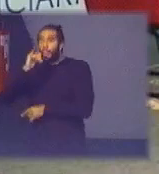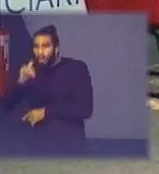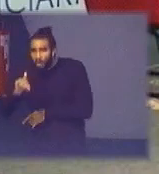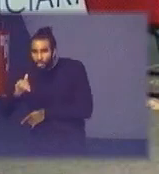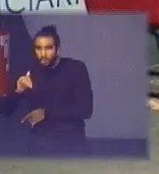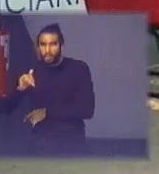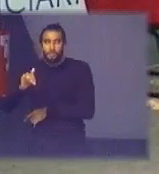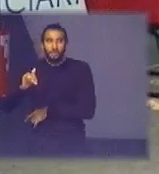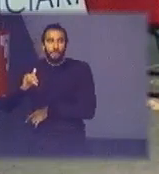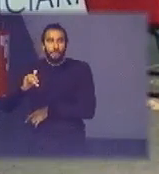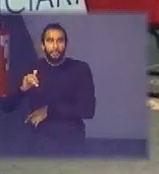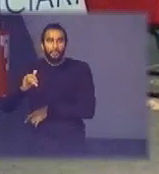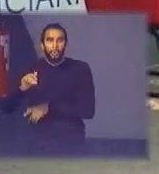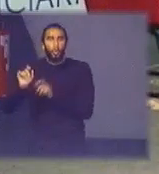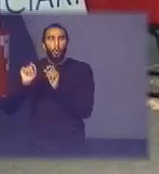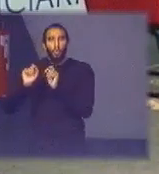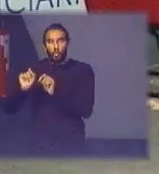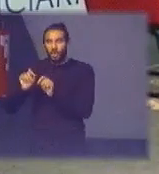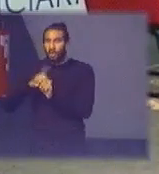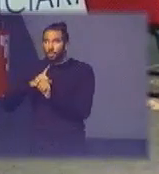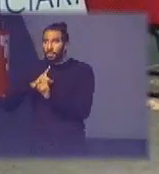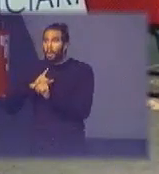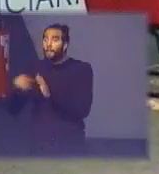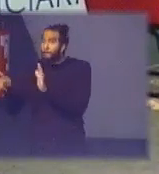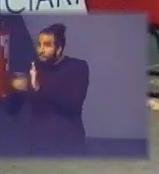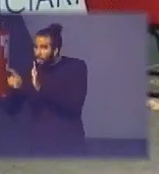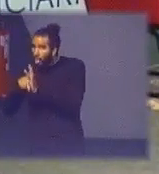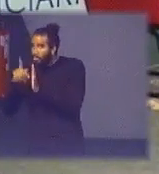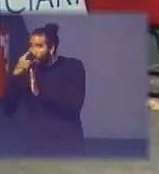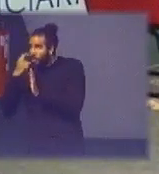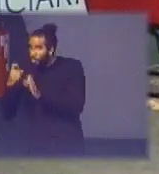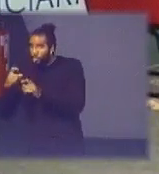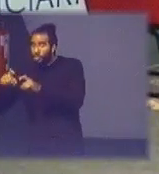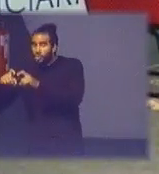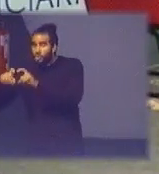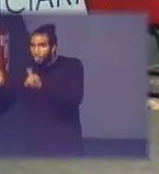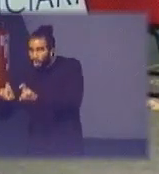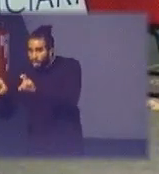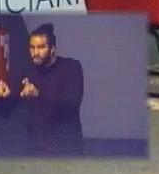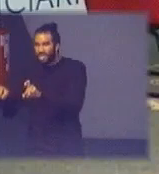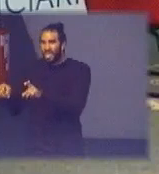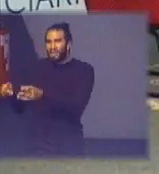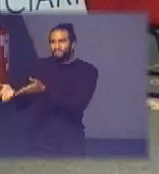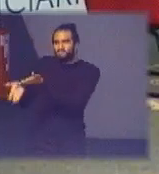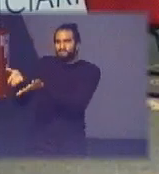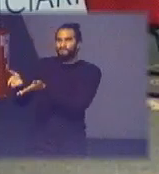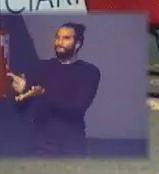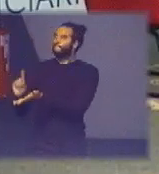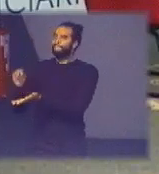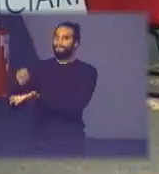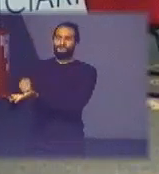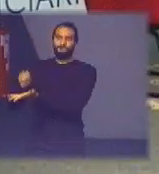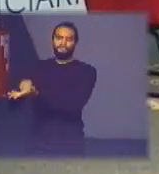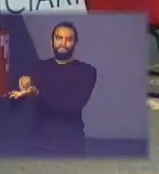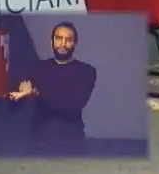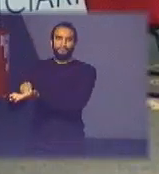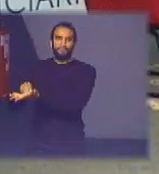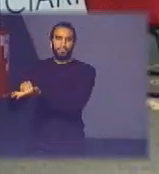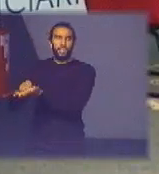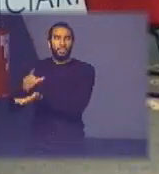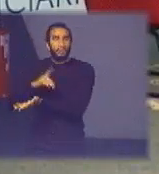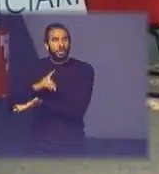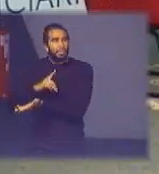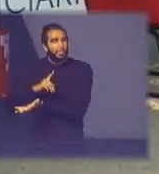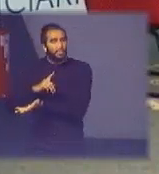materiais vindo através dos resíduos e eles não são tratados hoje placas de circuito impresso estão saindo o maior